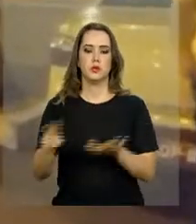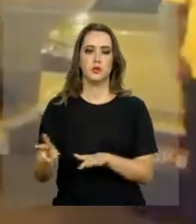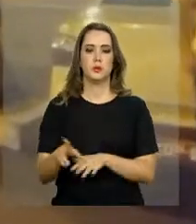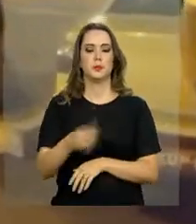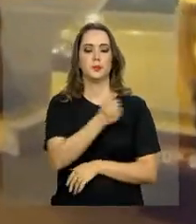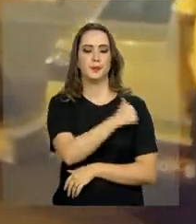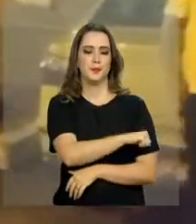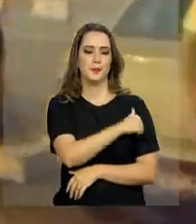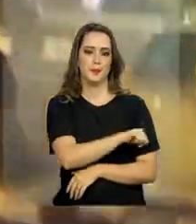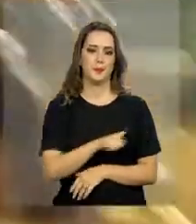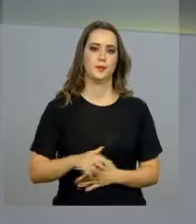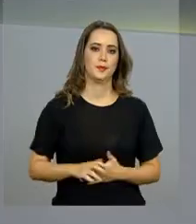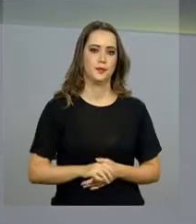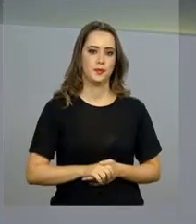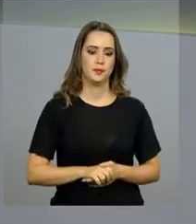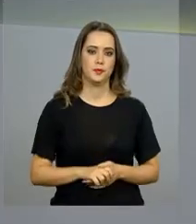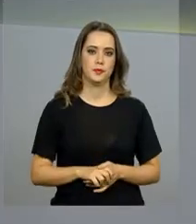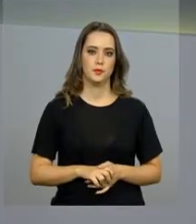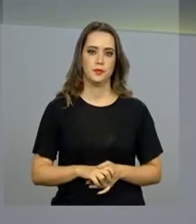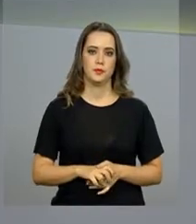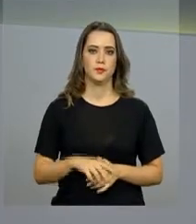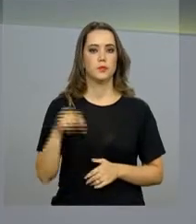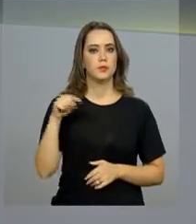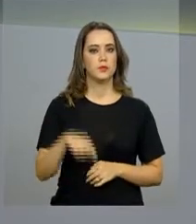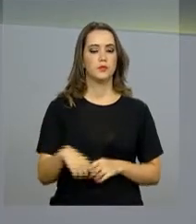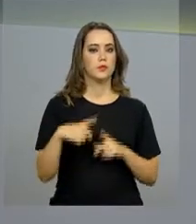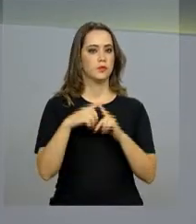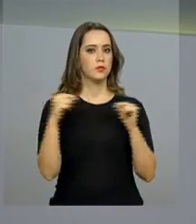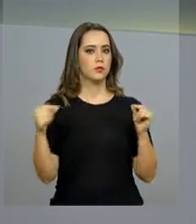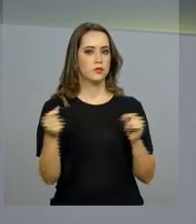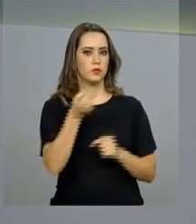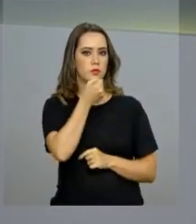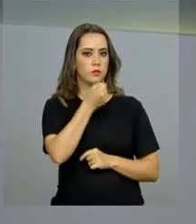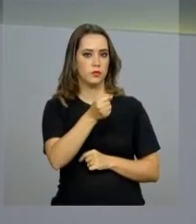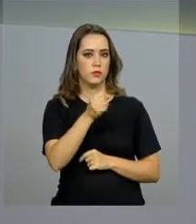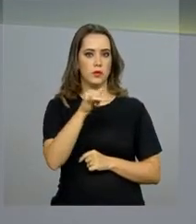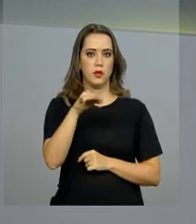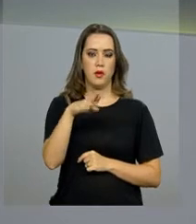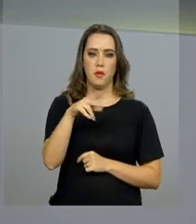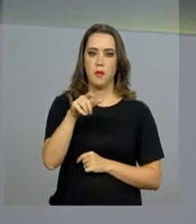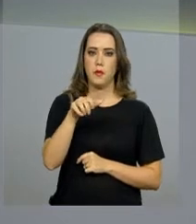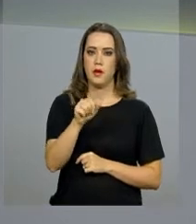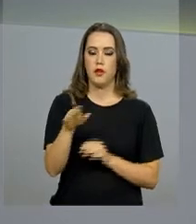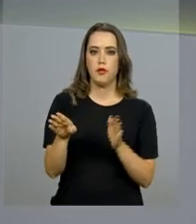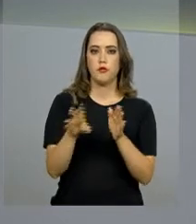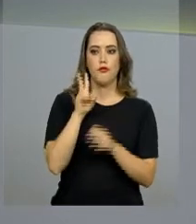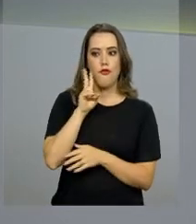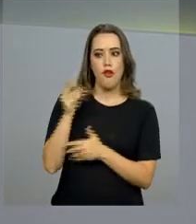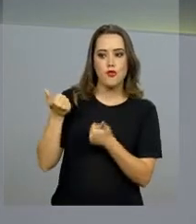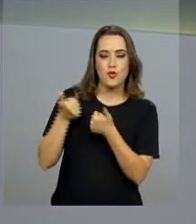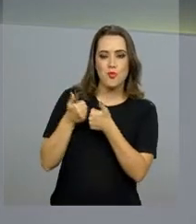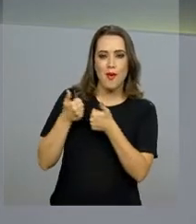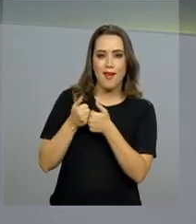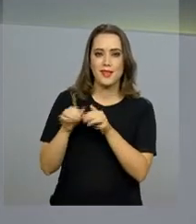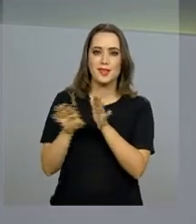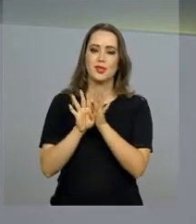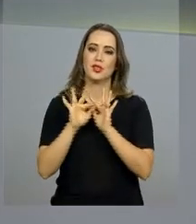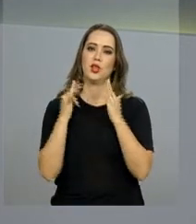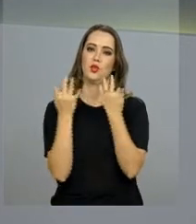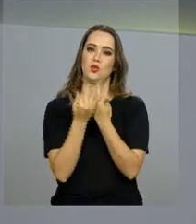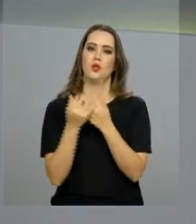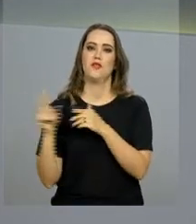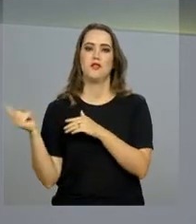Janeiro, Luana Karen. E aqui em Brasília, a repórter Gabriela Noronha acompanhou a chegada de uma família de